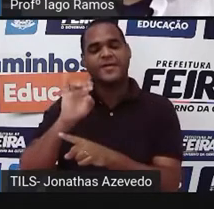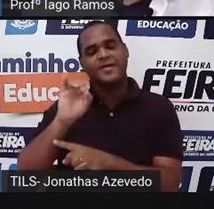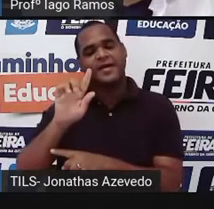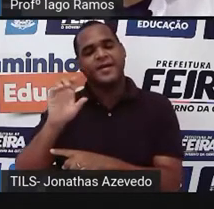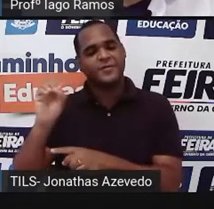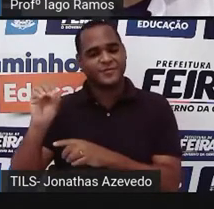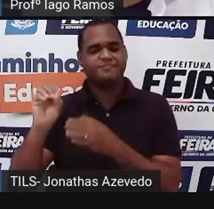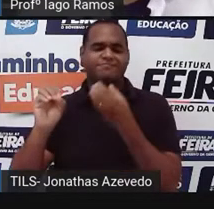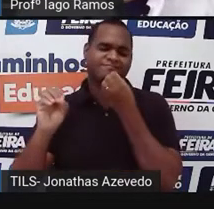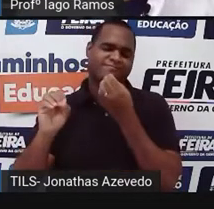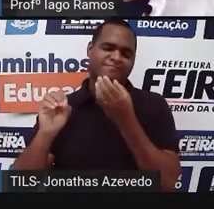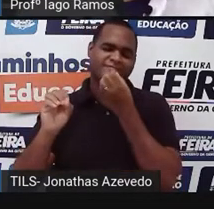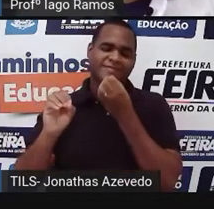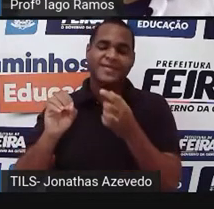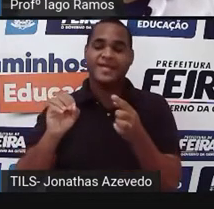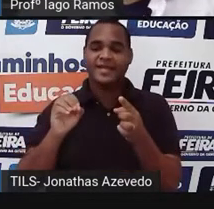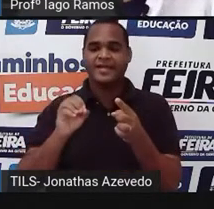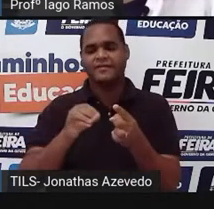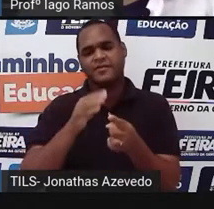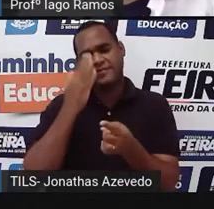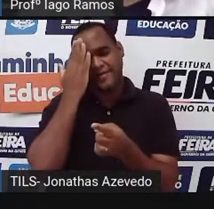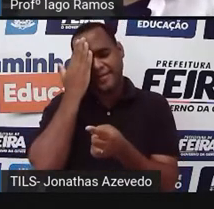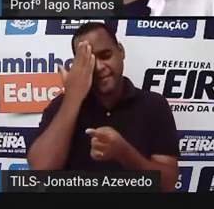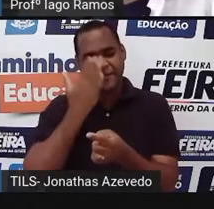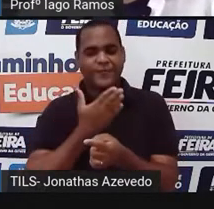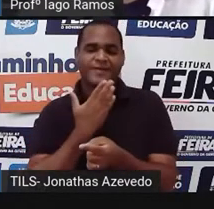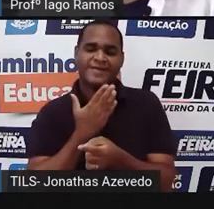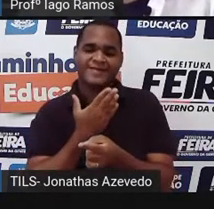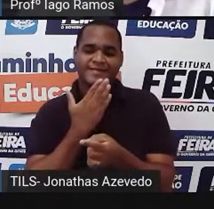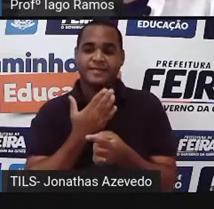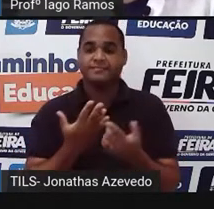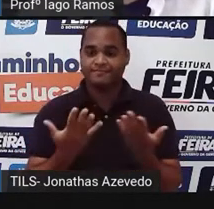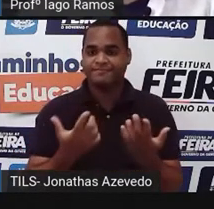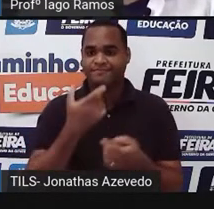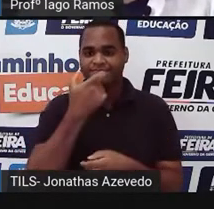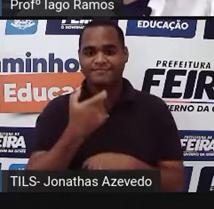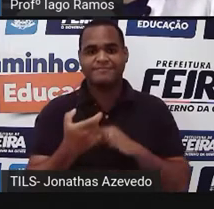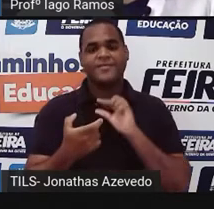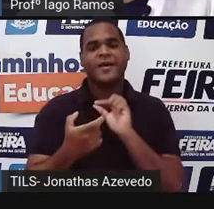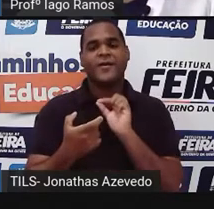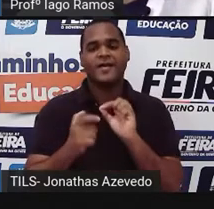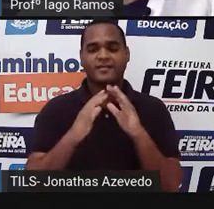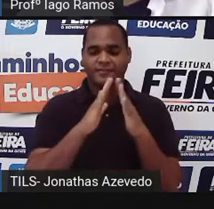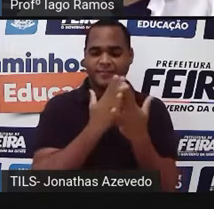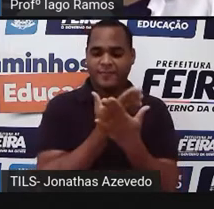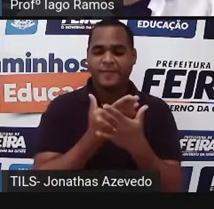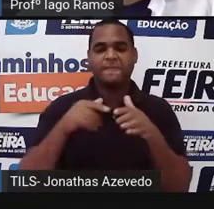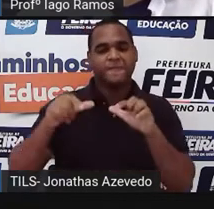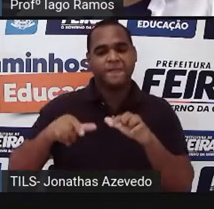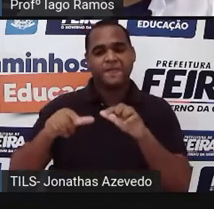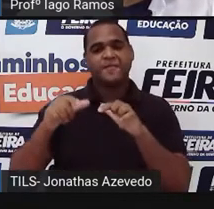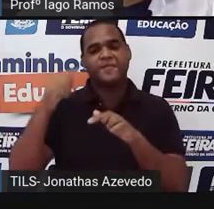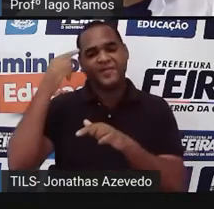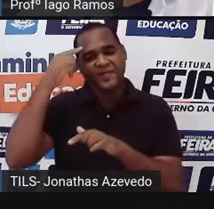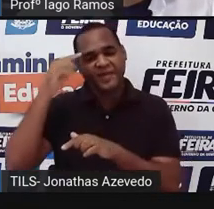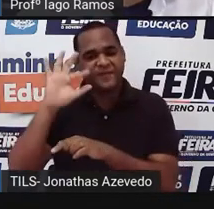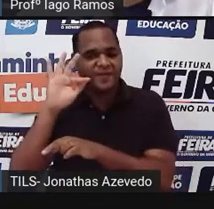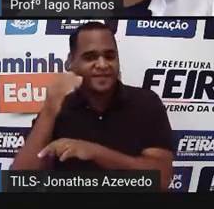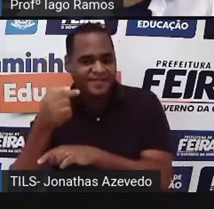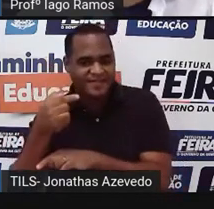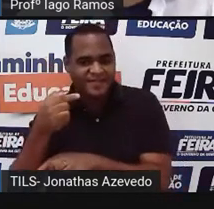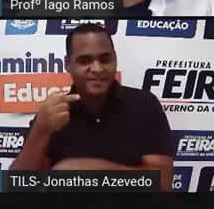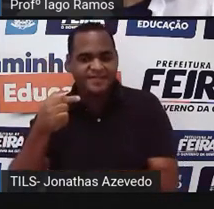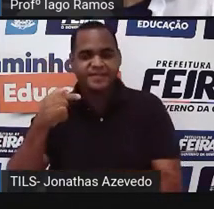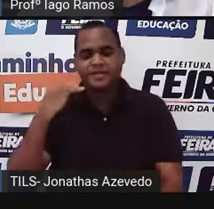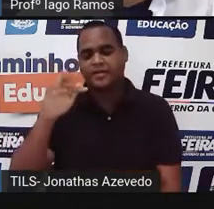Ramos, acredito que você já me conheça, eu venho lá da escola municipal Faustino Dias